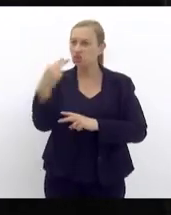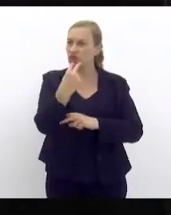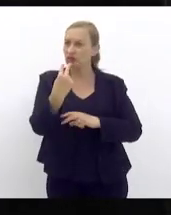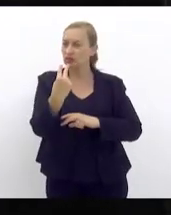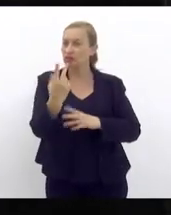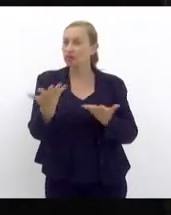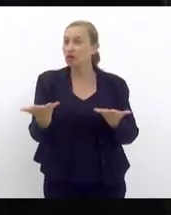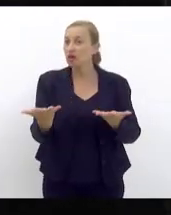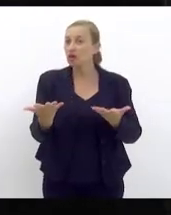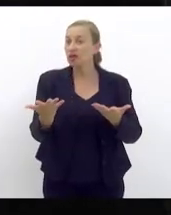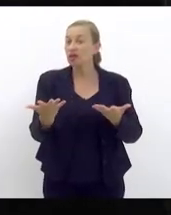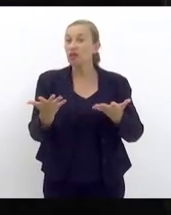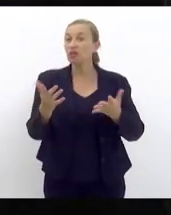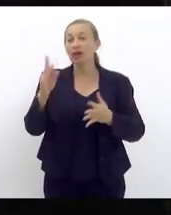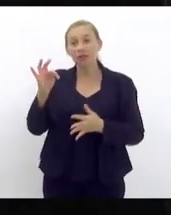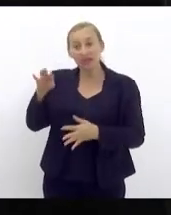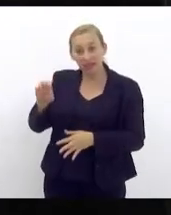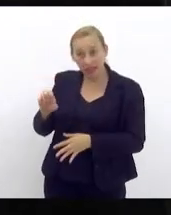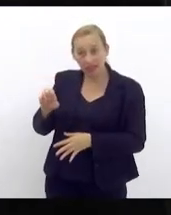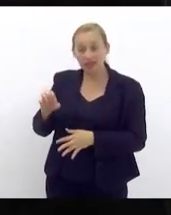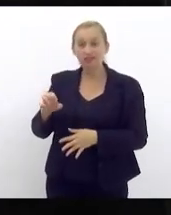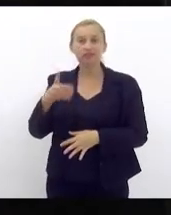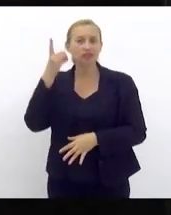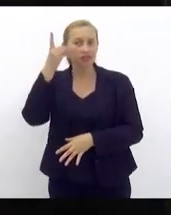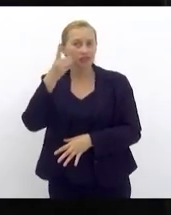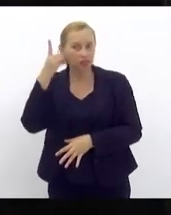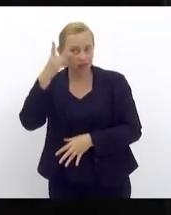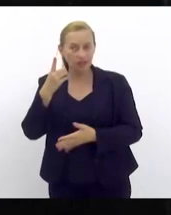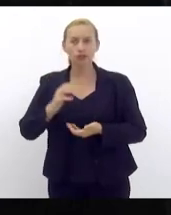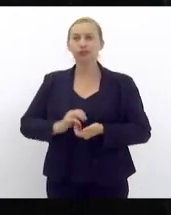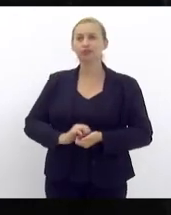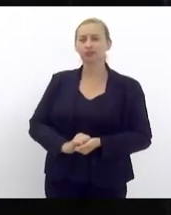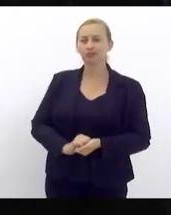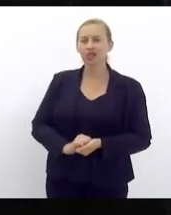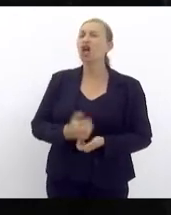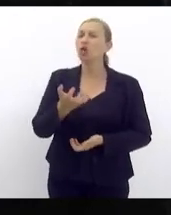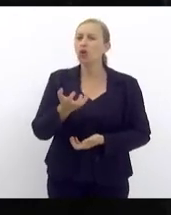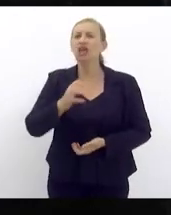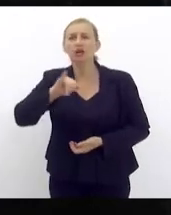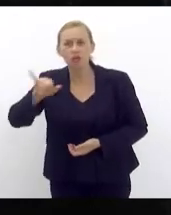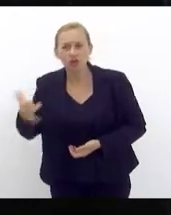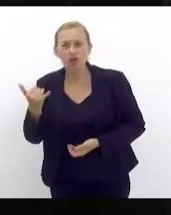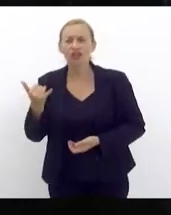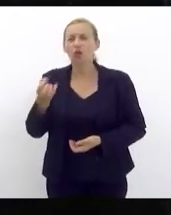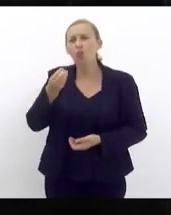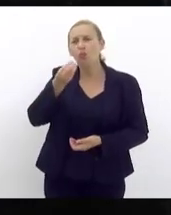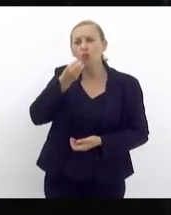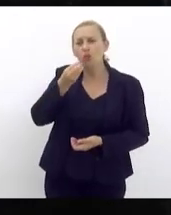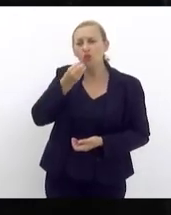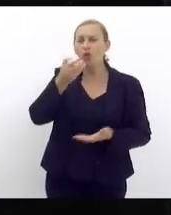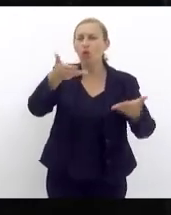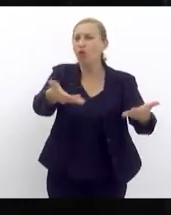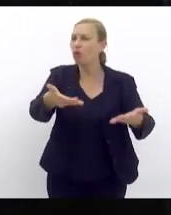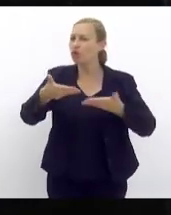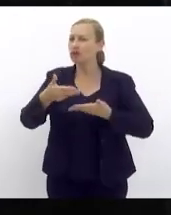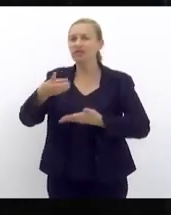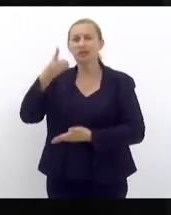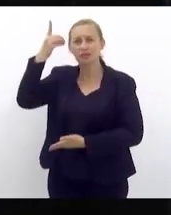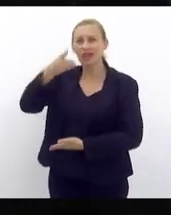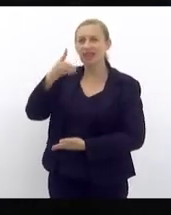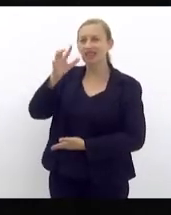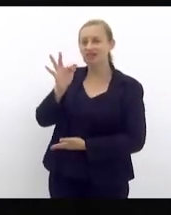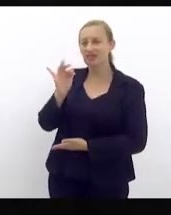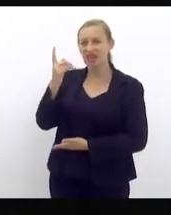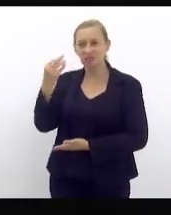nos seus gabinetes os nobres deputados eu queria aproveitar a oportunidade de convidar o deputado Felipinho